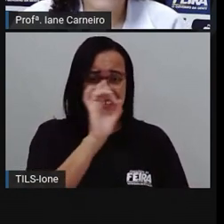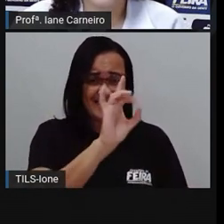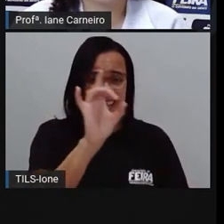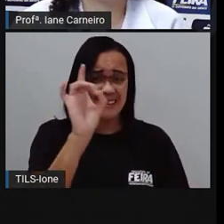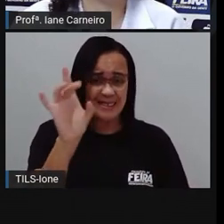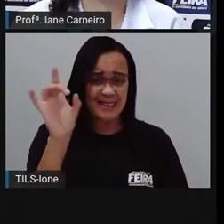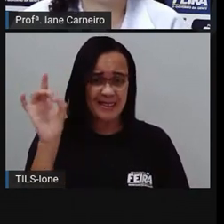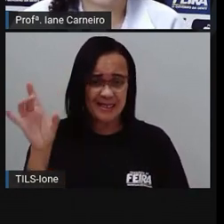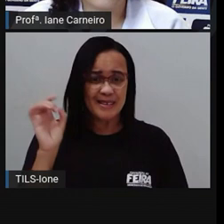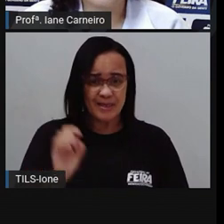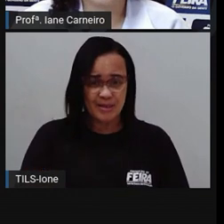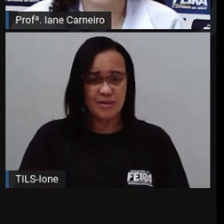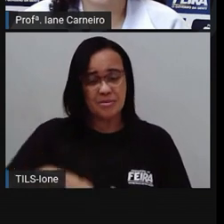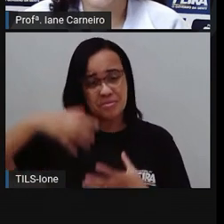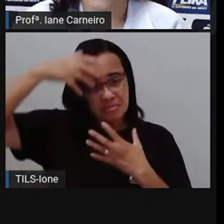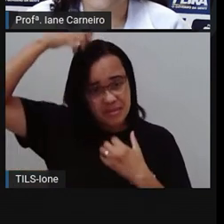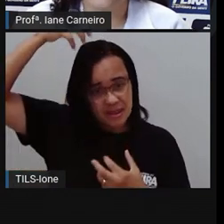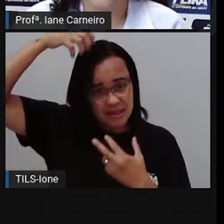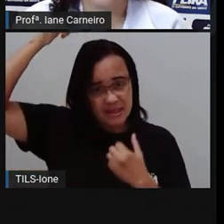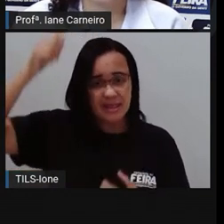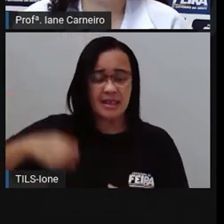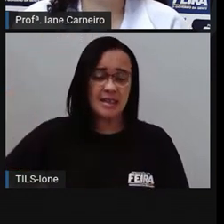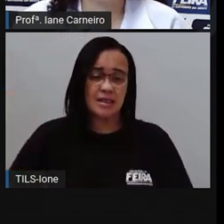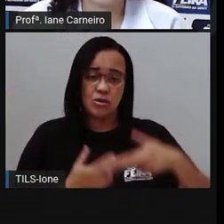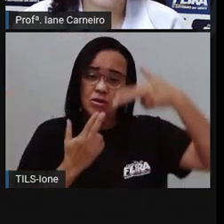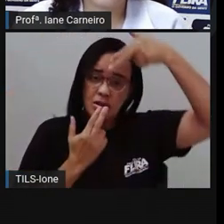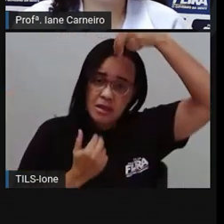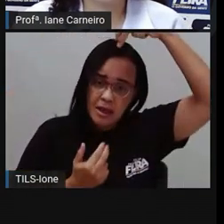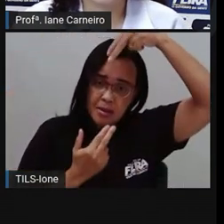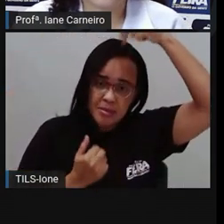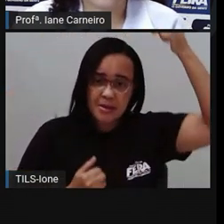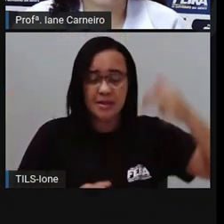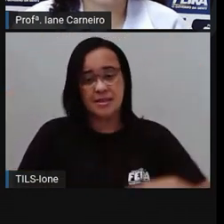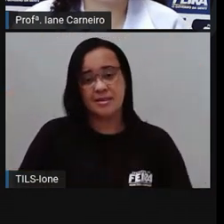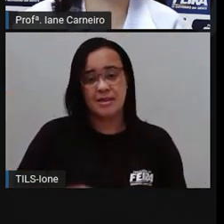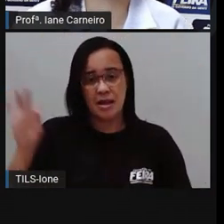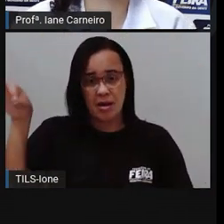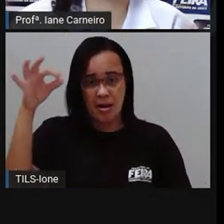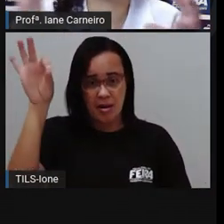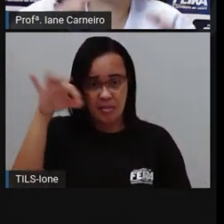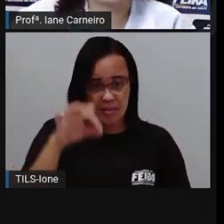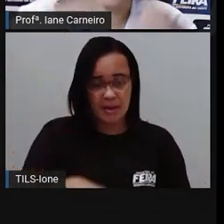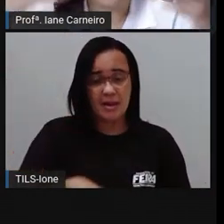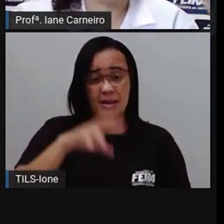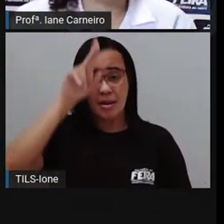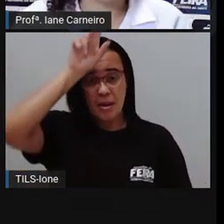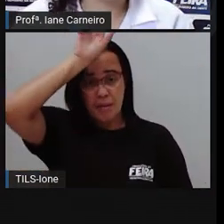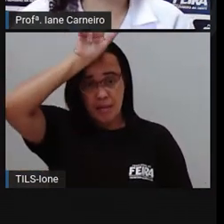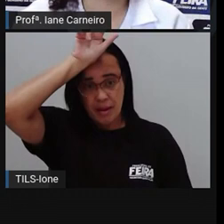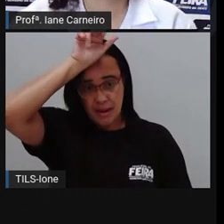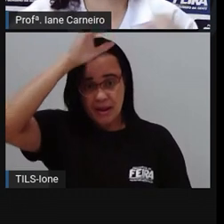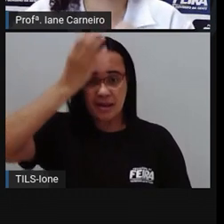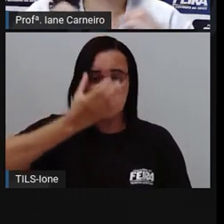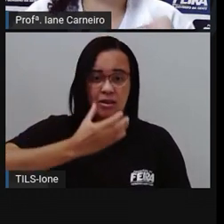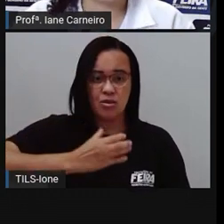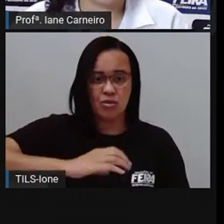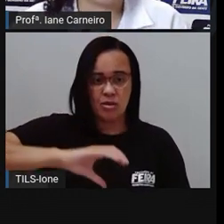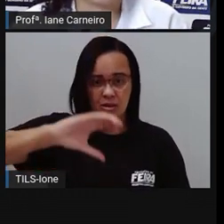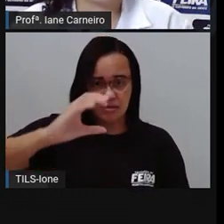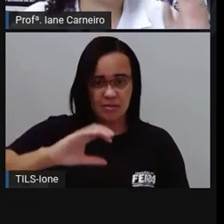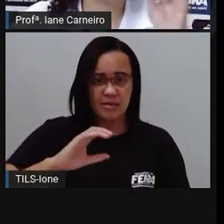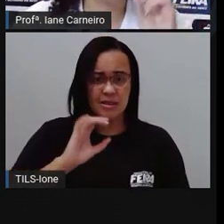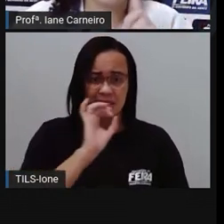abelha, a barata e o elefante. Se retirarmos, ou seja, se nós tirarmos, né, do